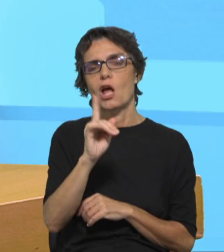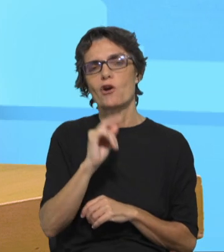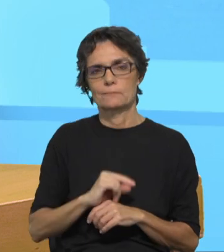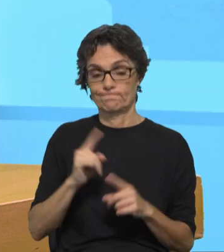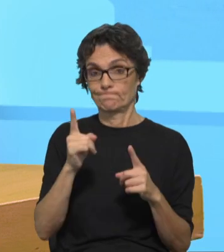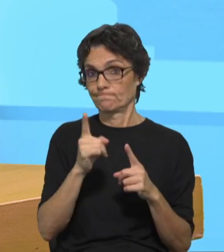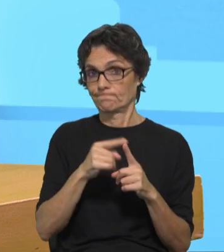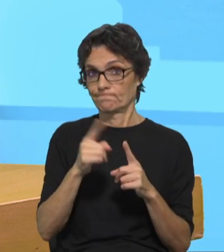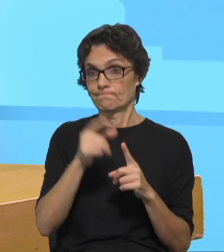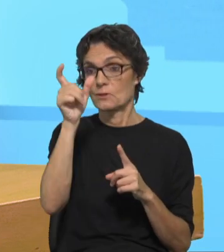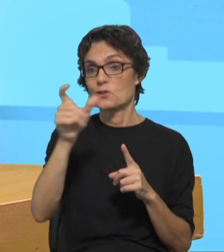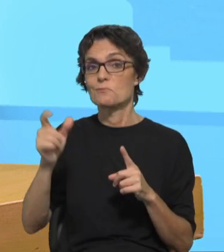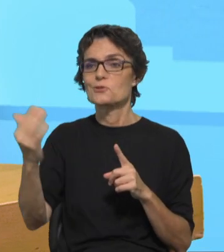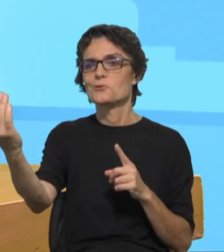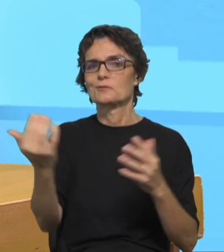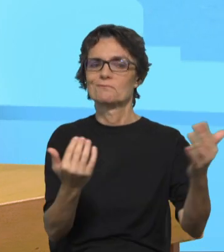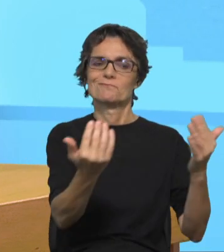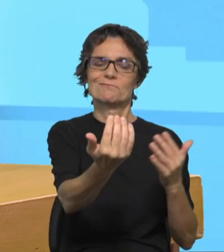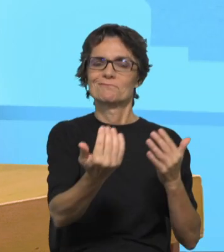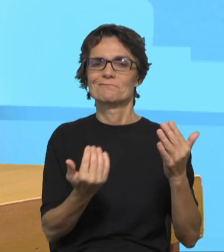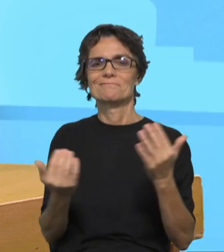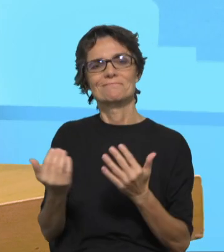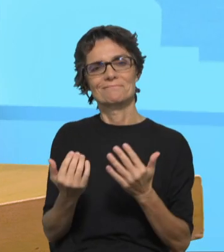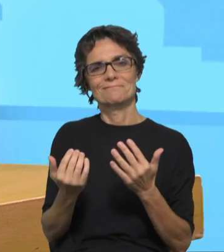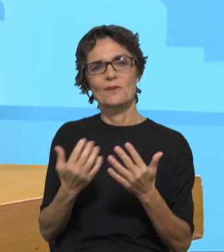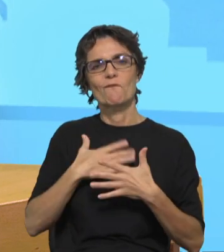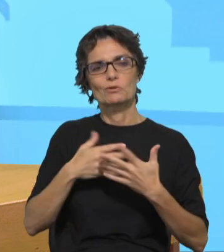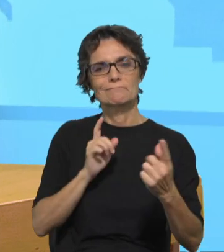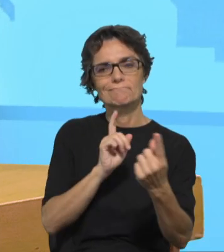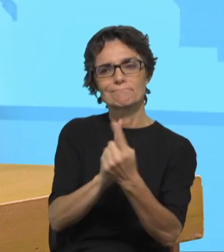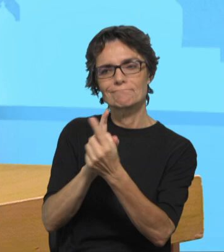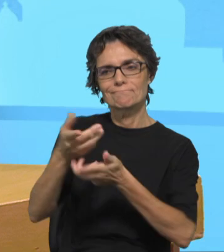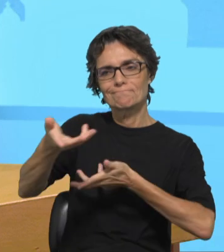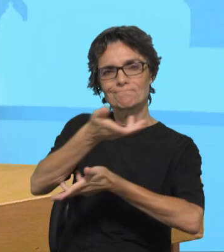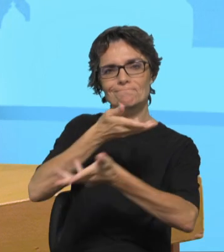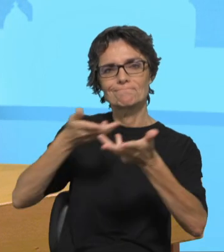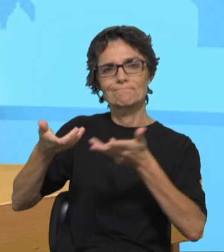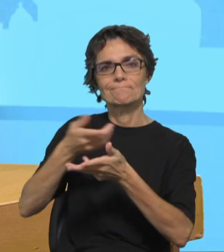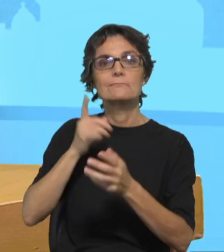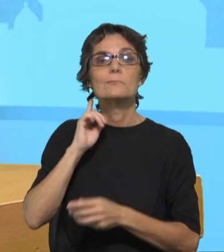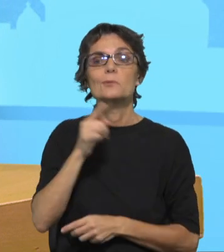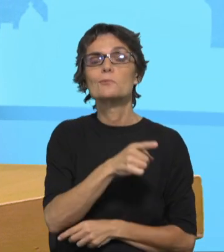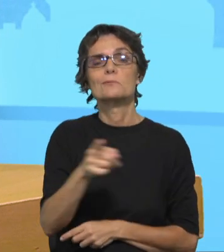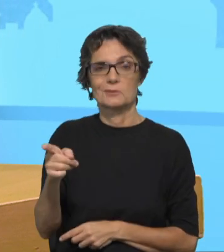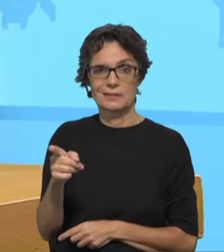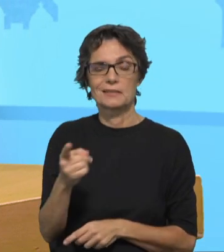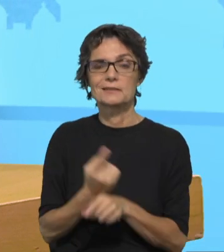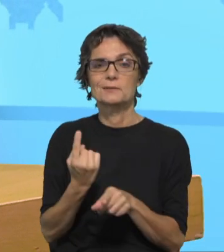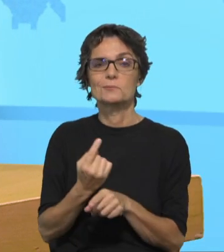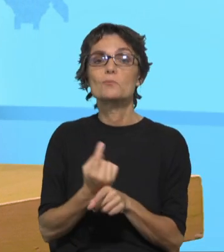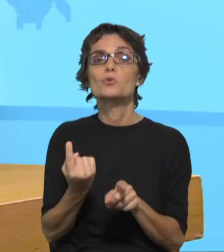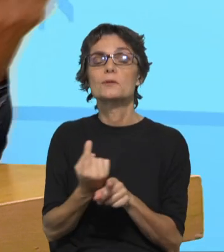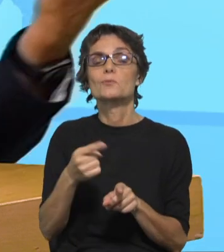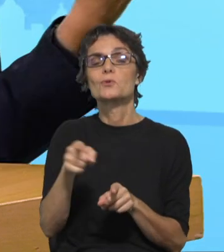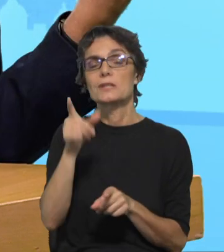gente se despeçou um pouco e precisa novamente ser ouvida. Por quê? Porque o relançar a vida pastoral não é